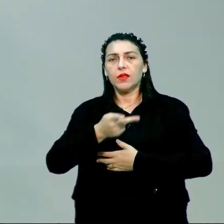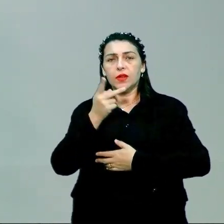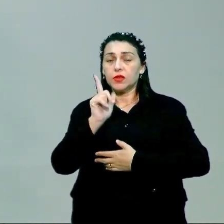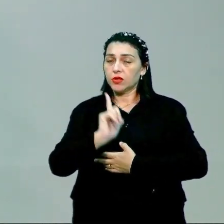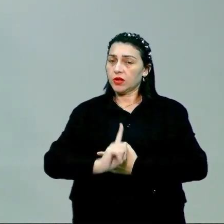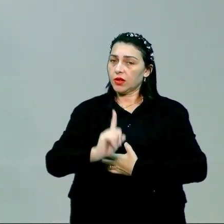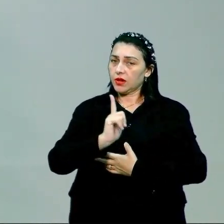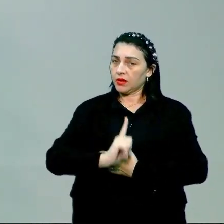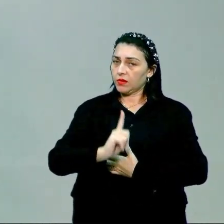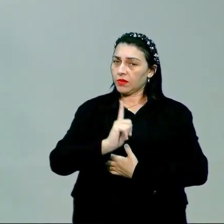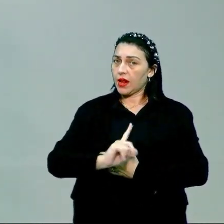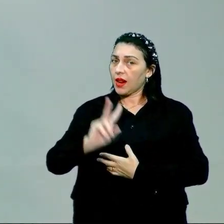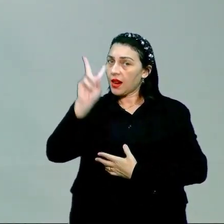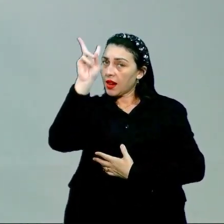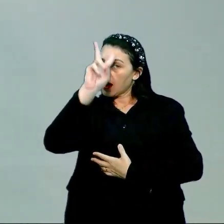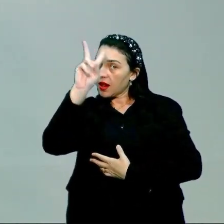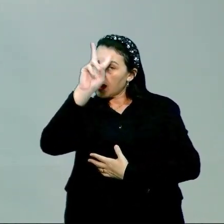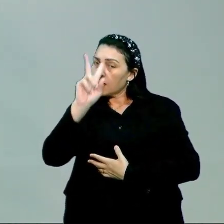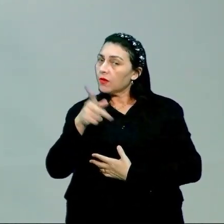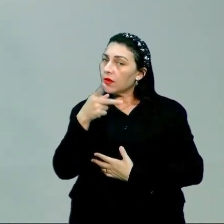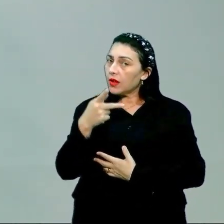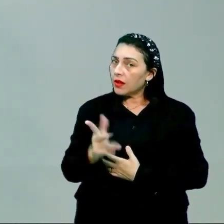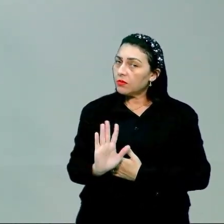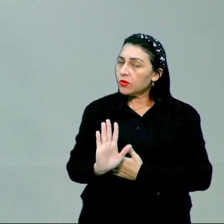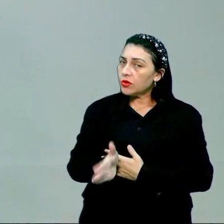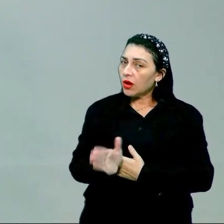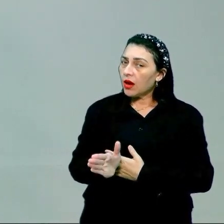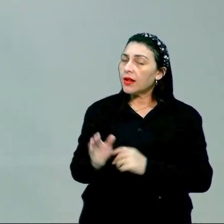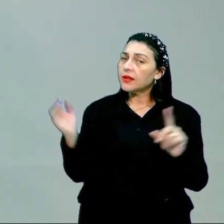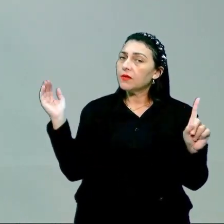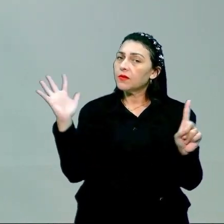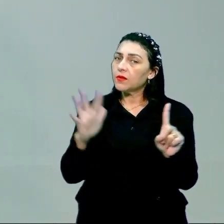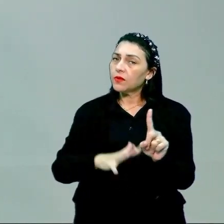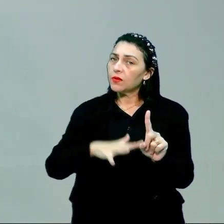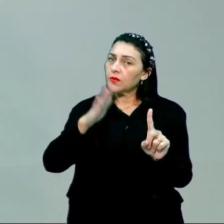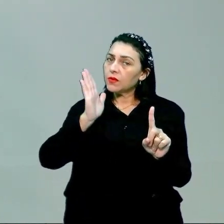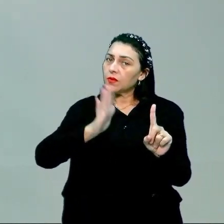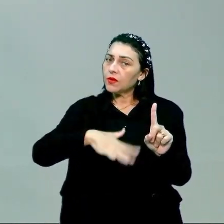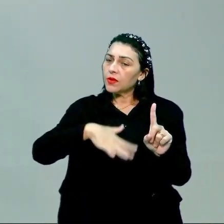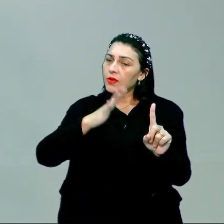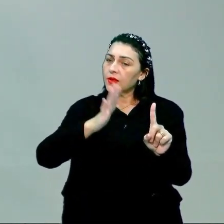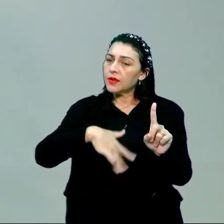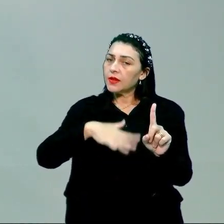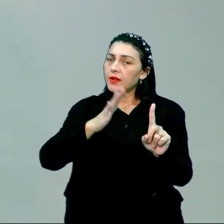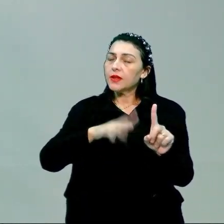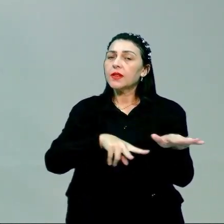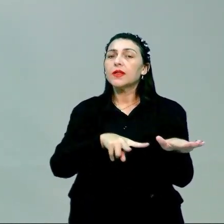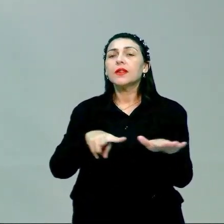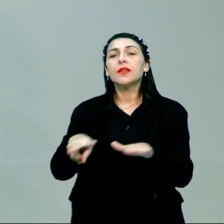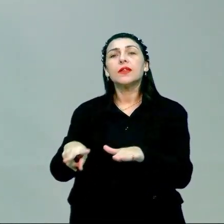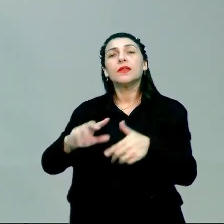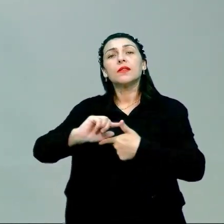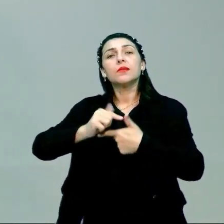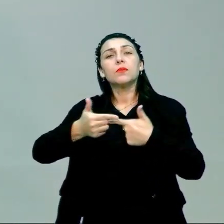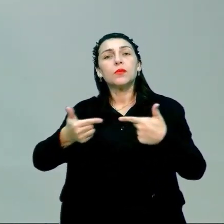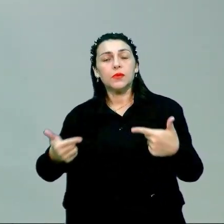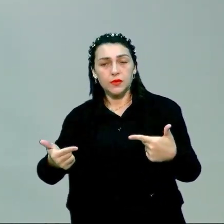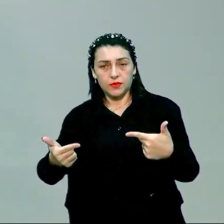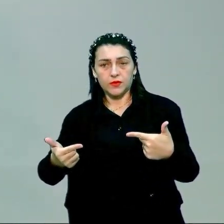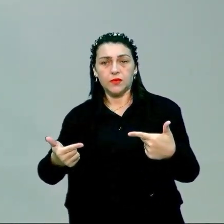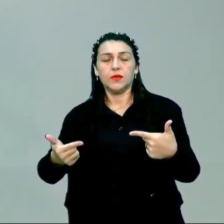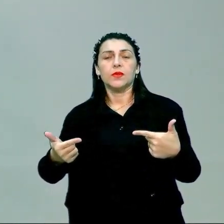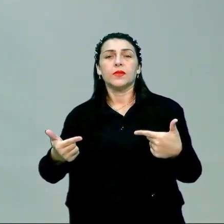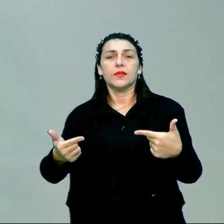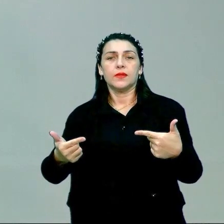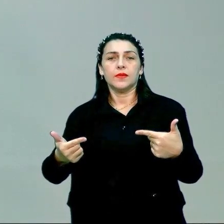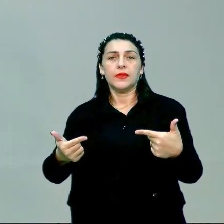literatura? Lembram que nós comentamos, essa influência da Semana de Arte Moderna, ou a Semana de Arte Moderna em